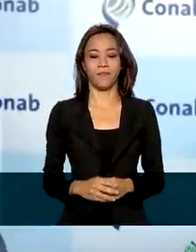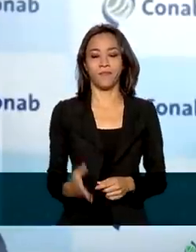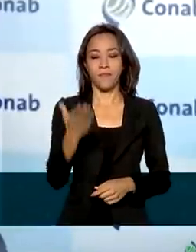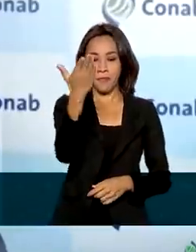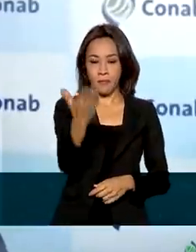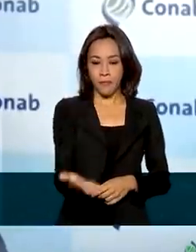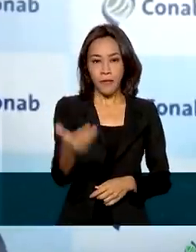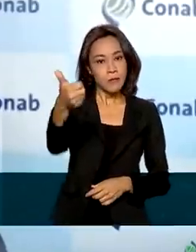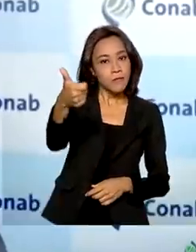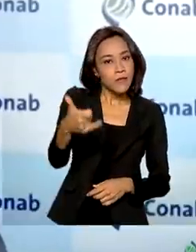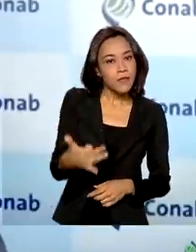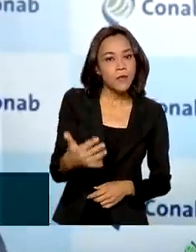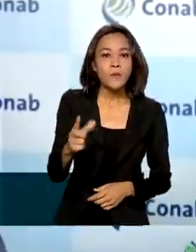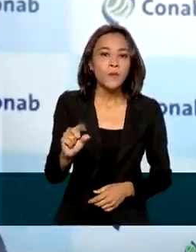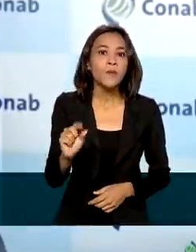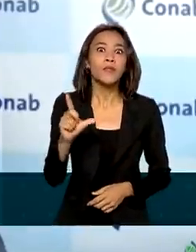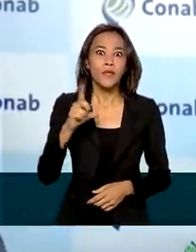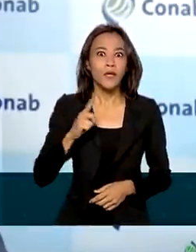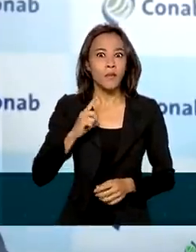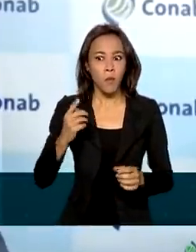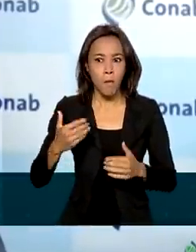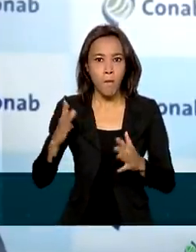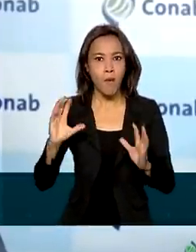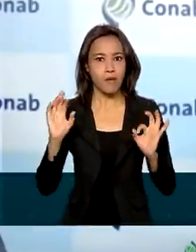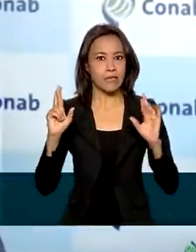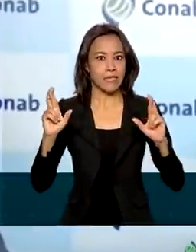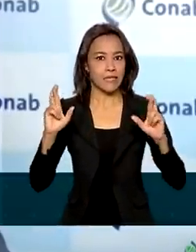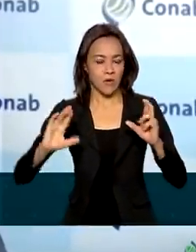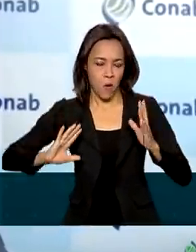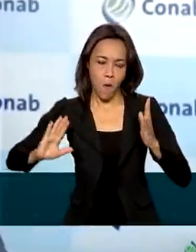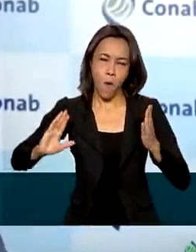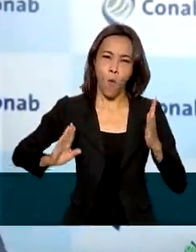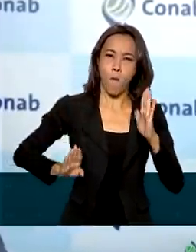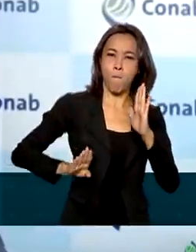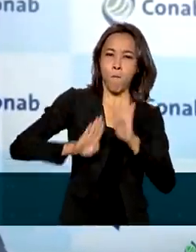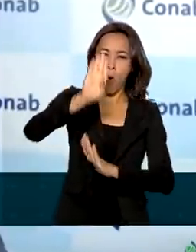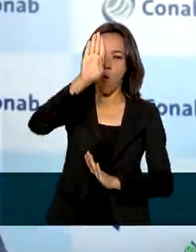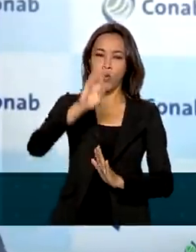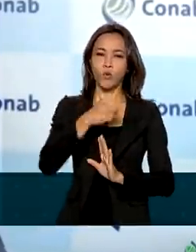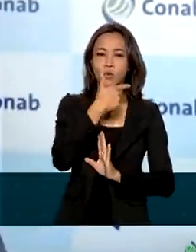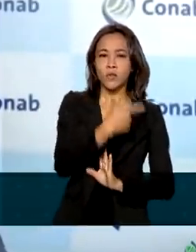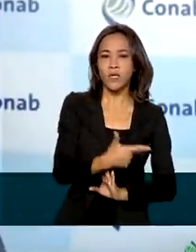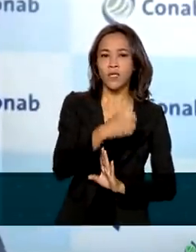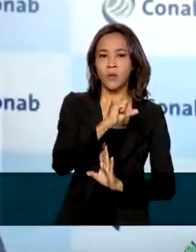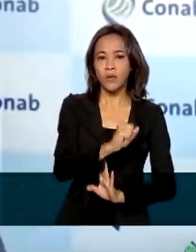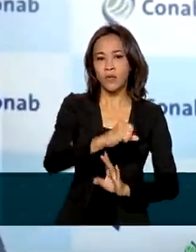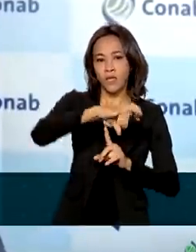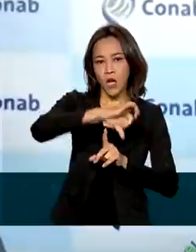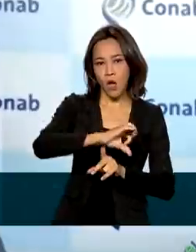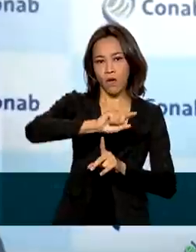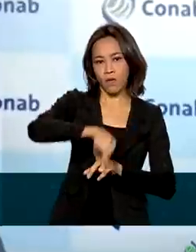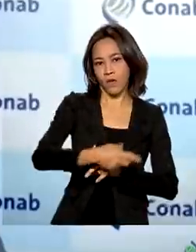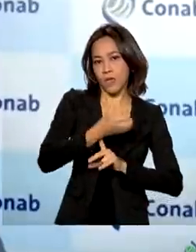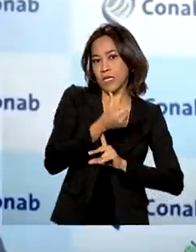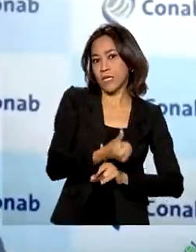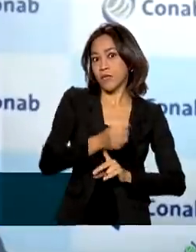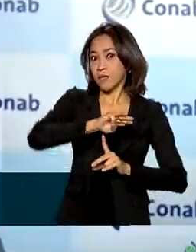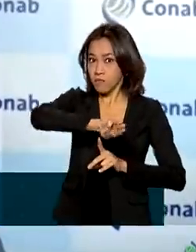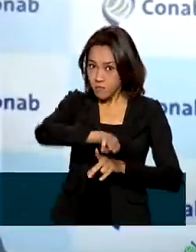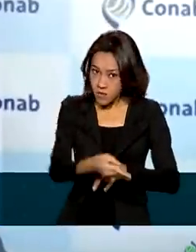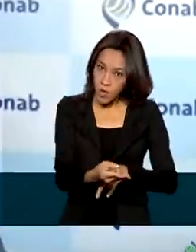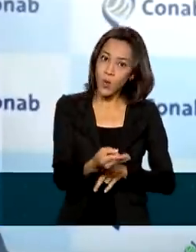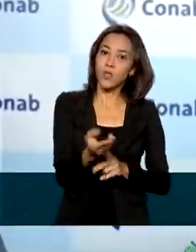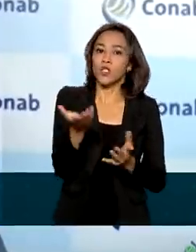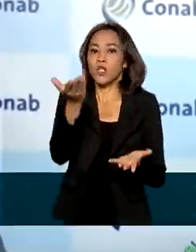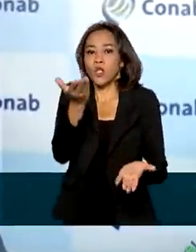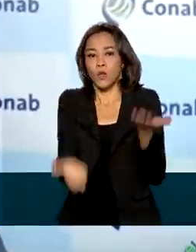a previsão de mais uma safra recorde, estimada em 289,6 milhões de